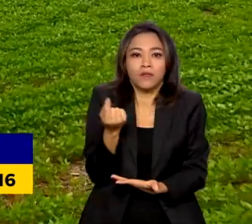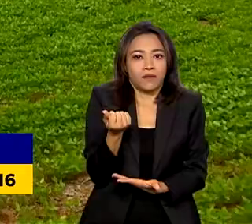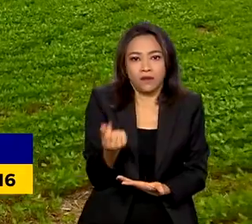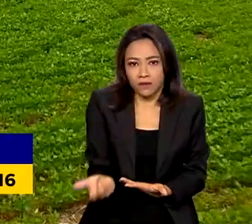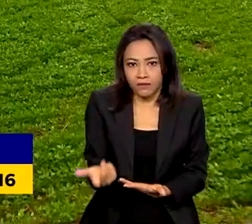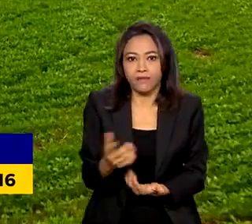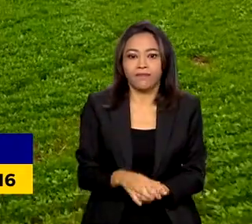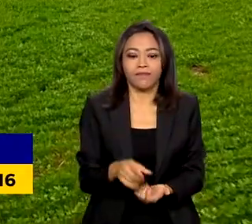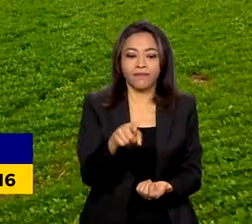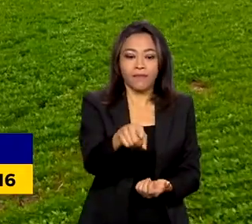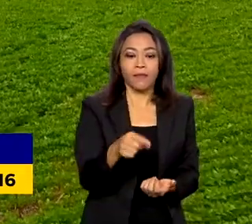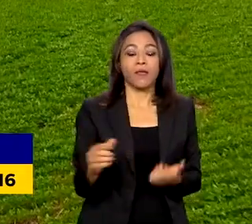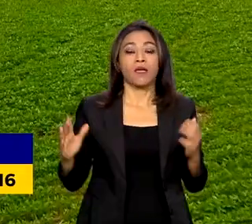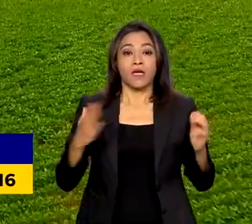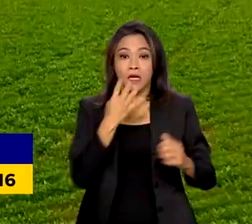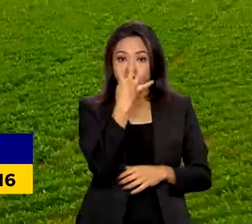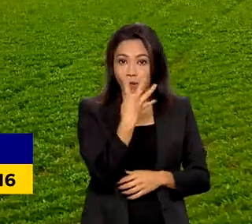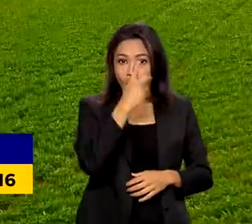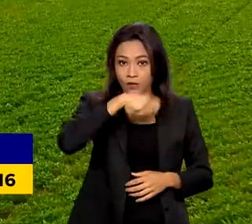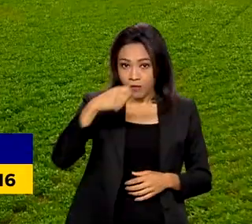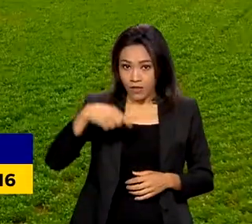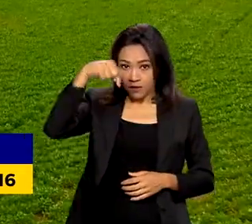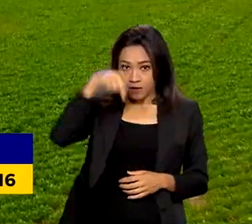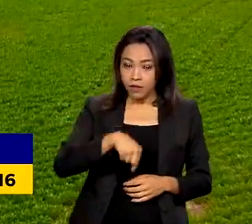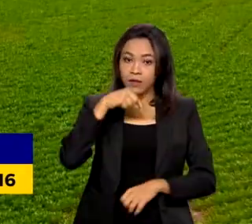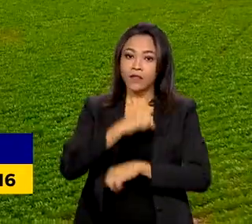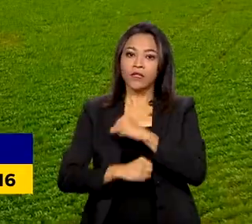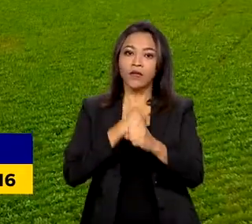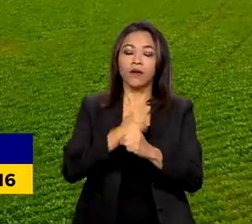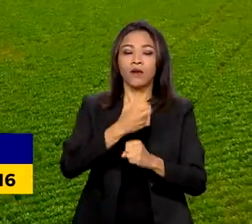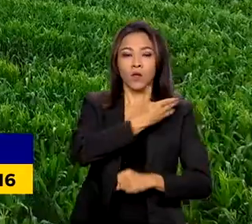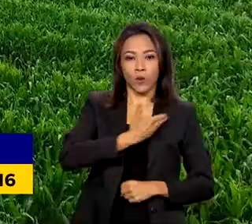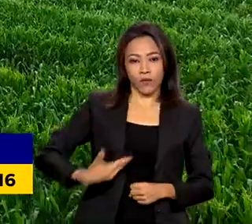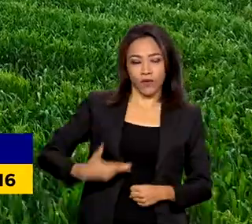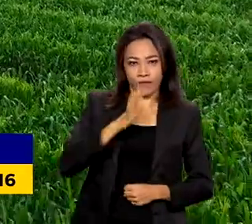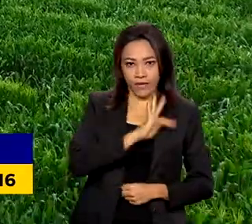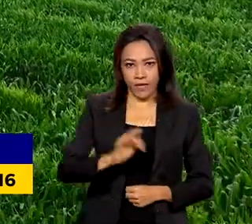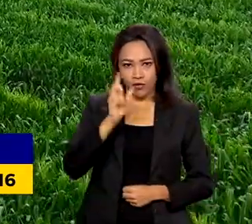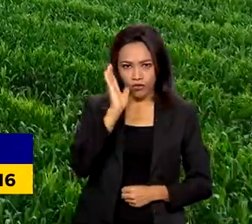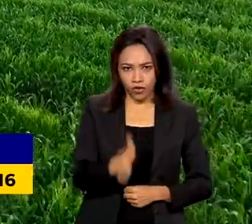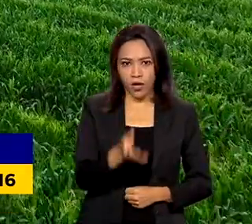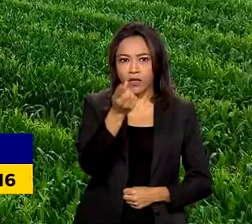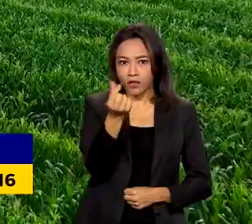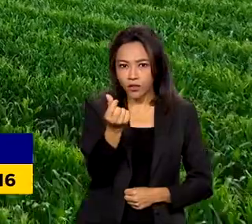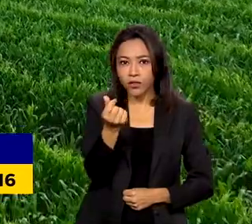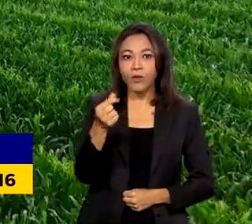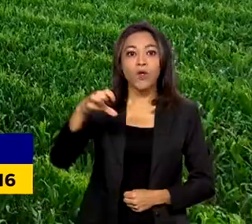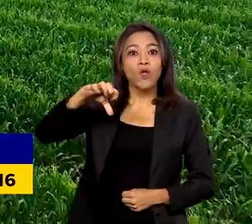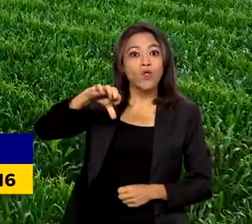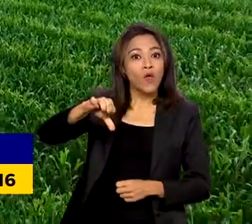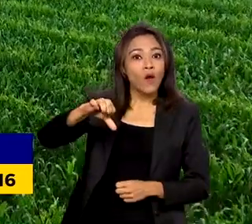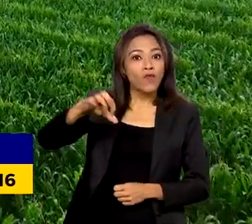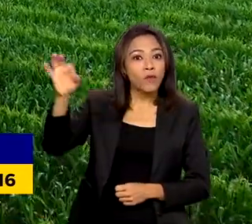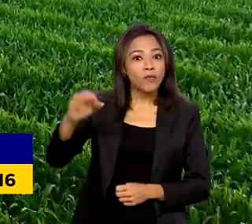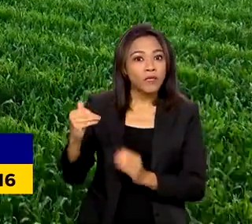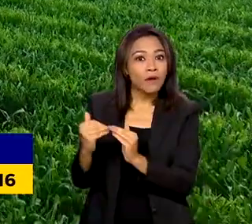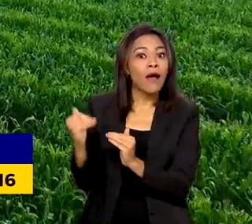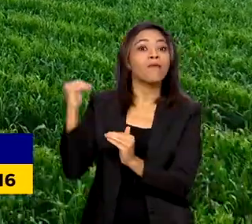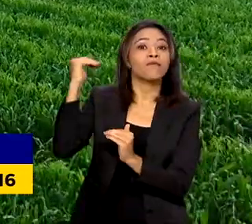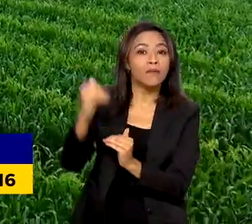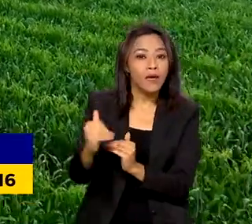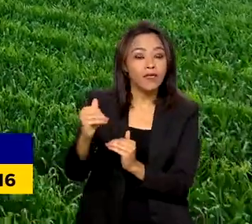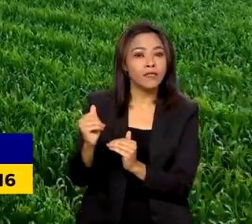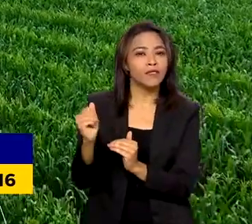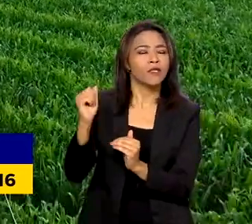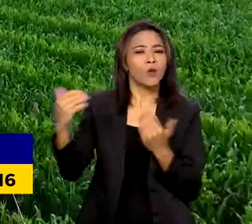Só nos quatro primeiros meses deste ano, o governo federal liberou 9% a mais do que o que foi aplicado